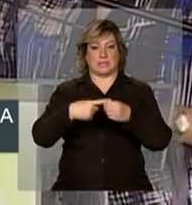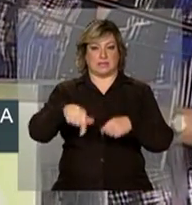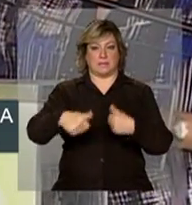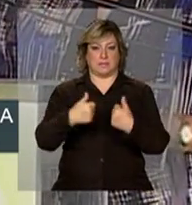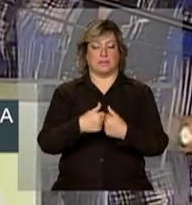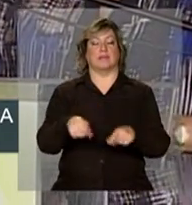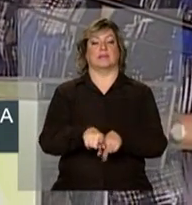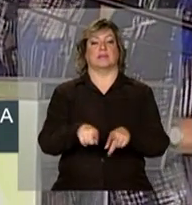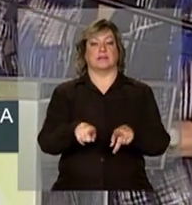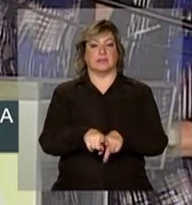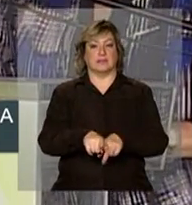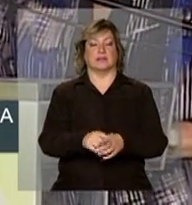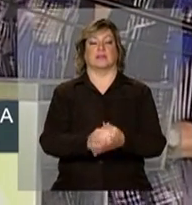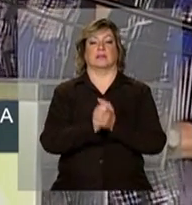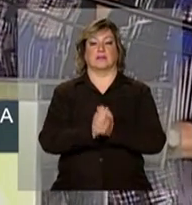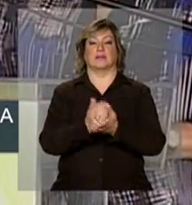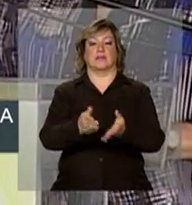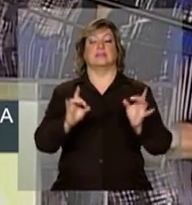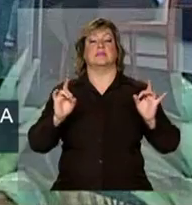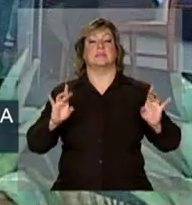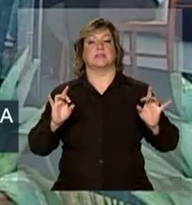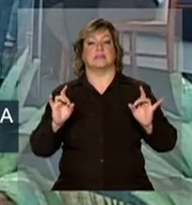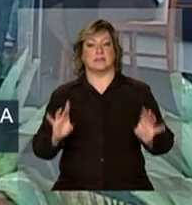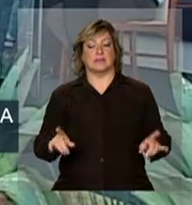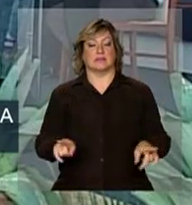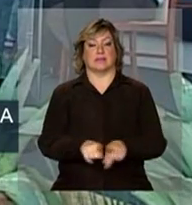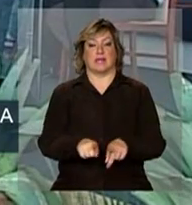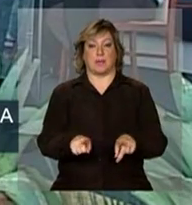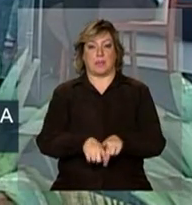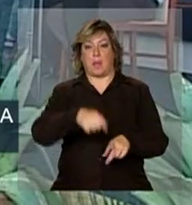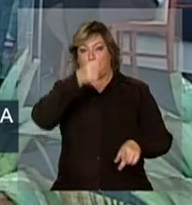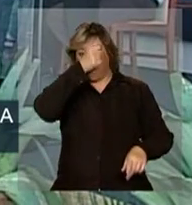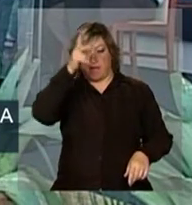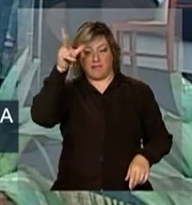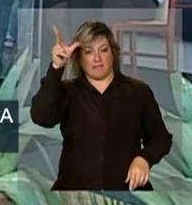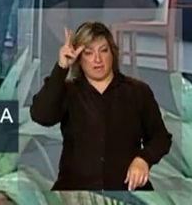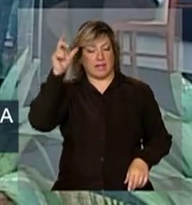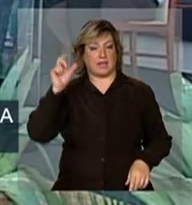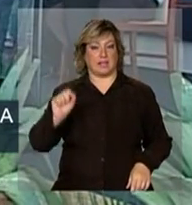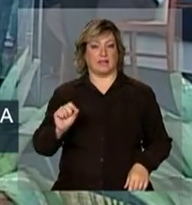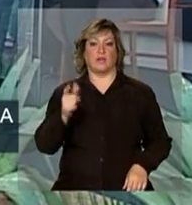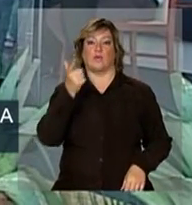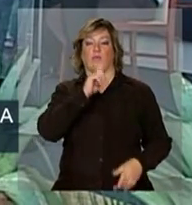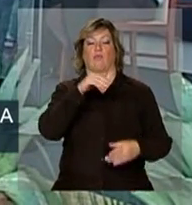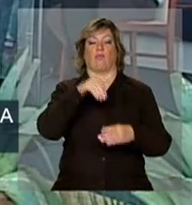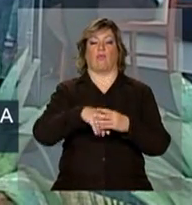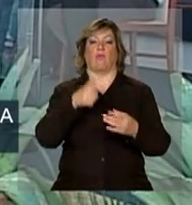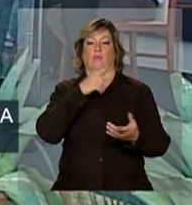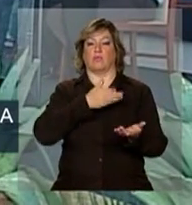especialmente também os prefeitos eleitos,